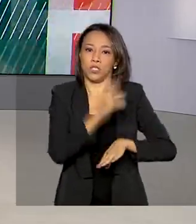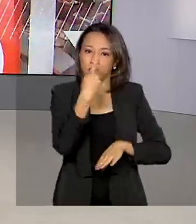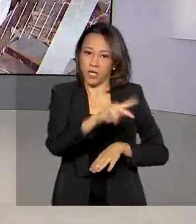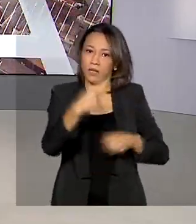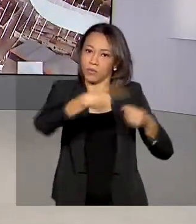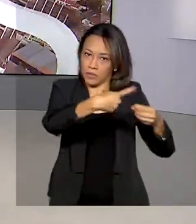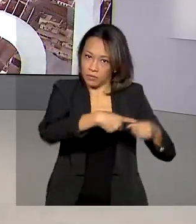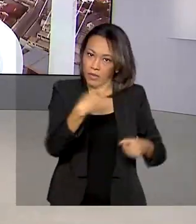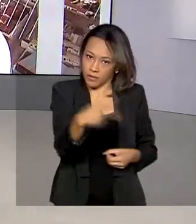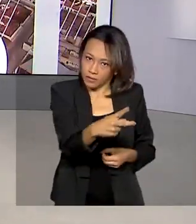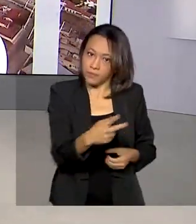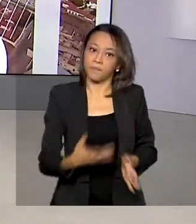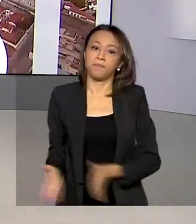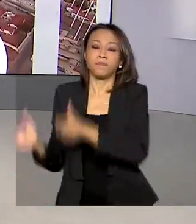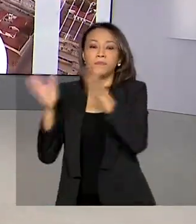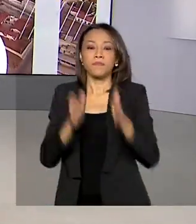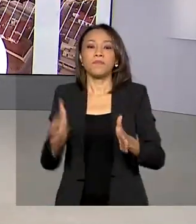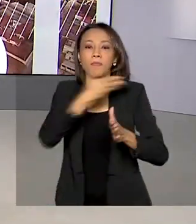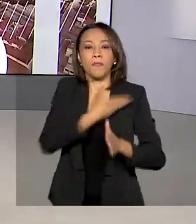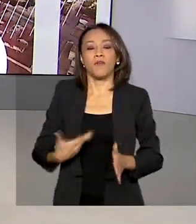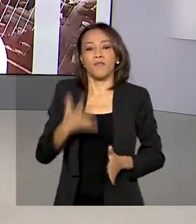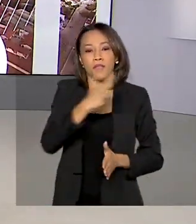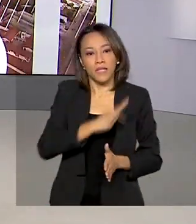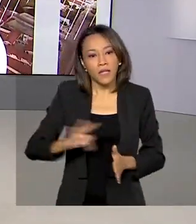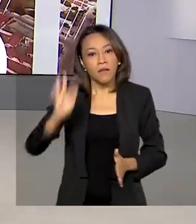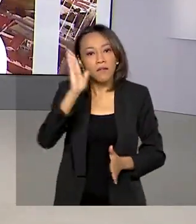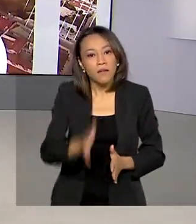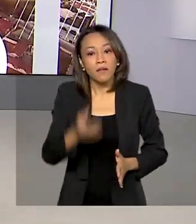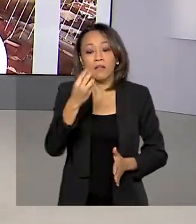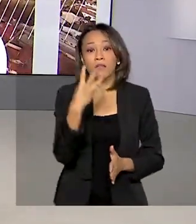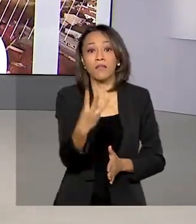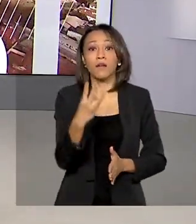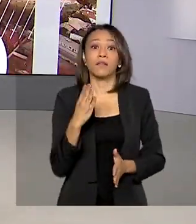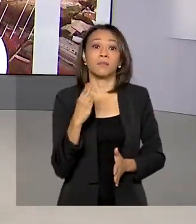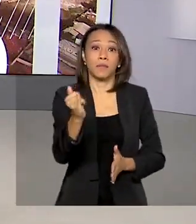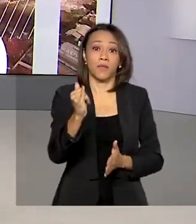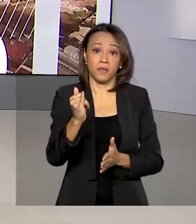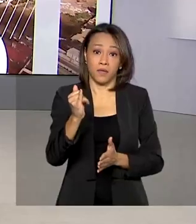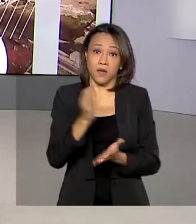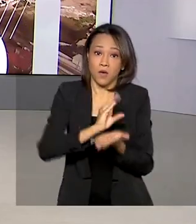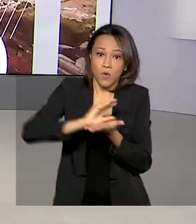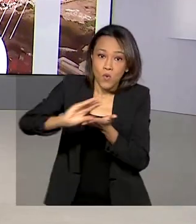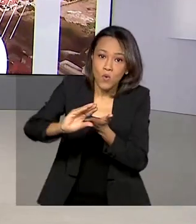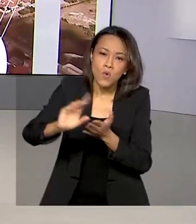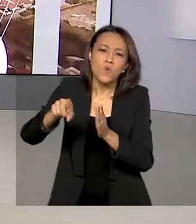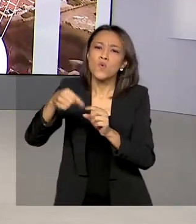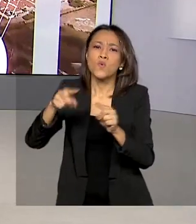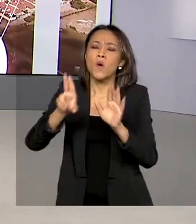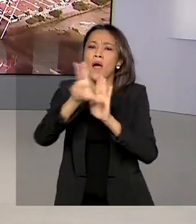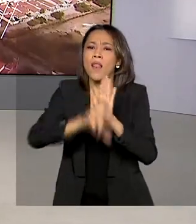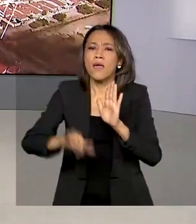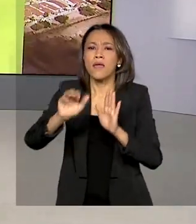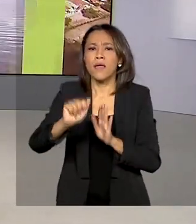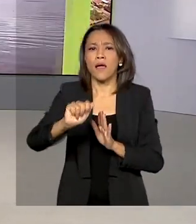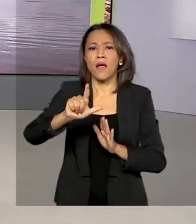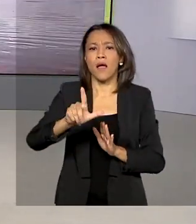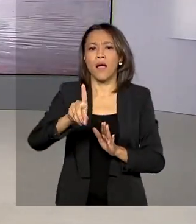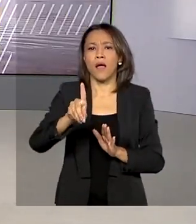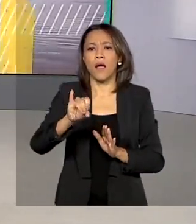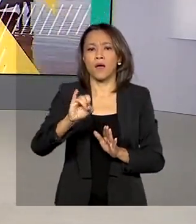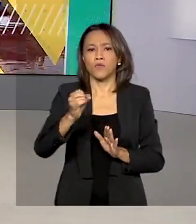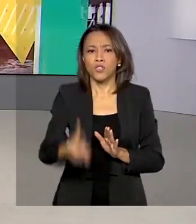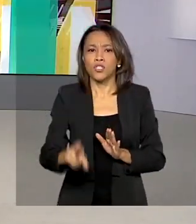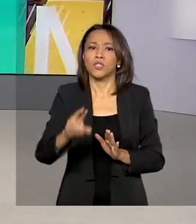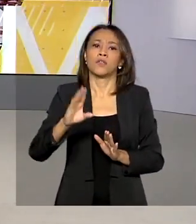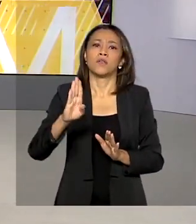O governo federal destinou 3 bilhões de reais por meio da lei Aldir Blanc para apoiar a cultura em todo o país neste período de